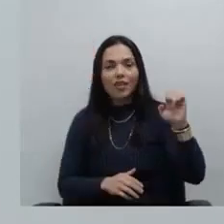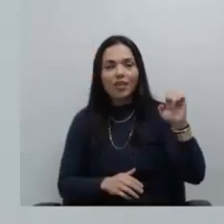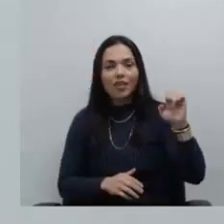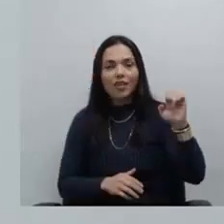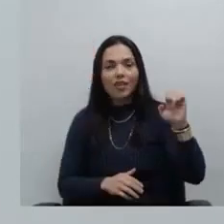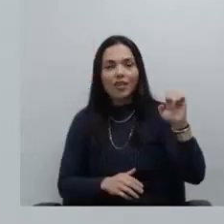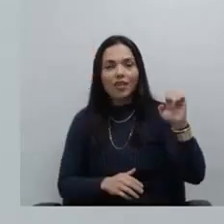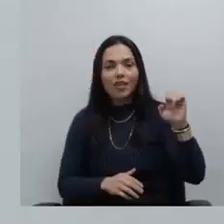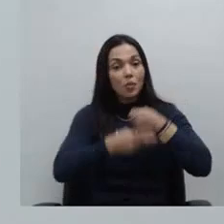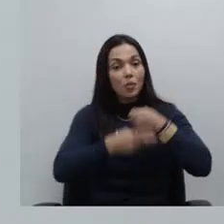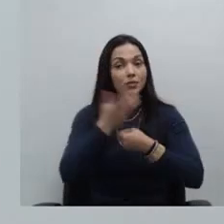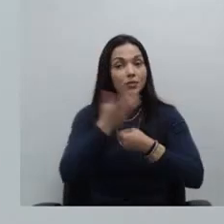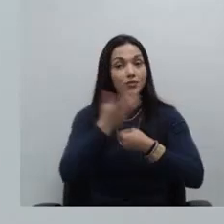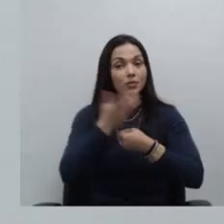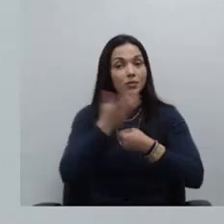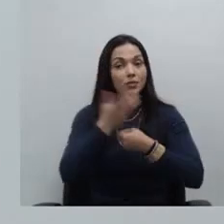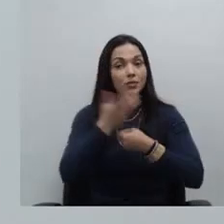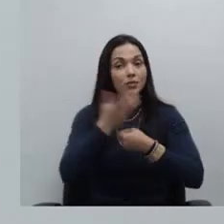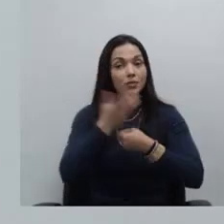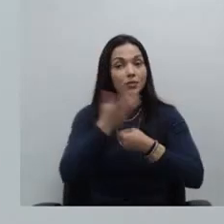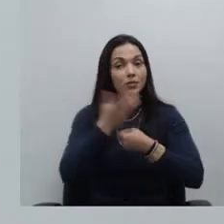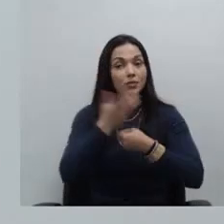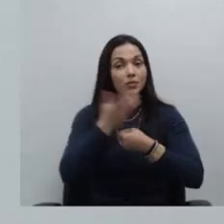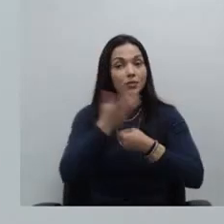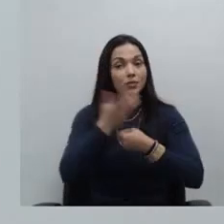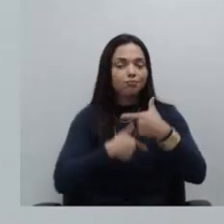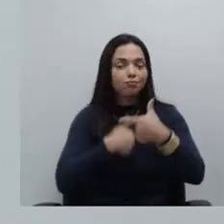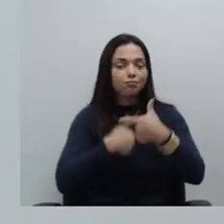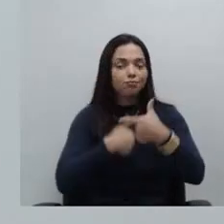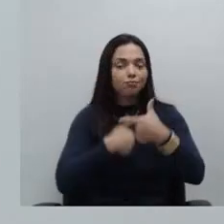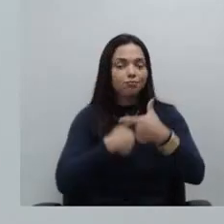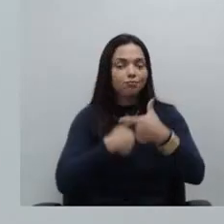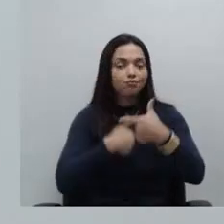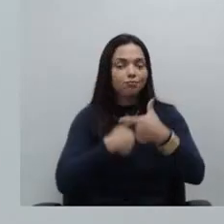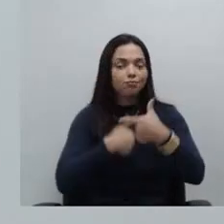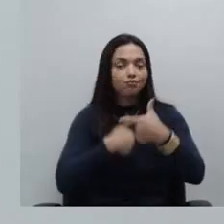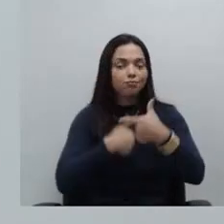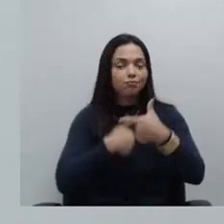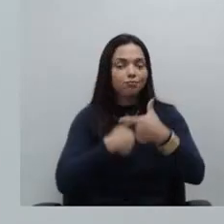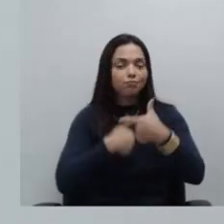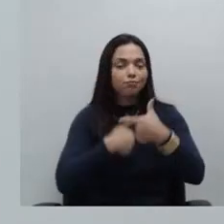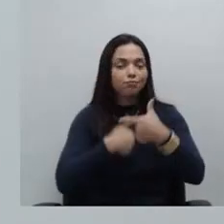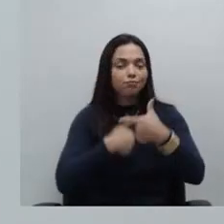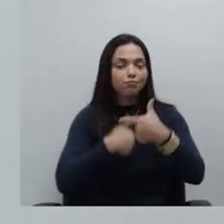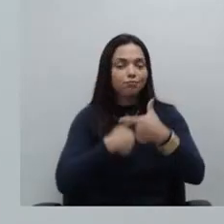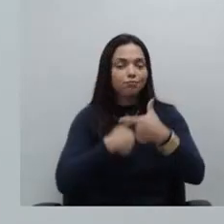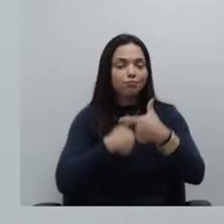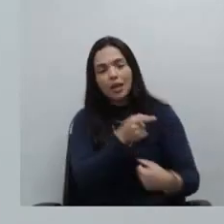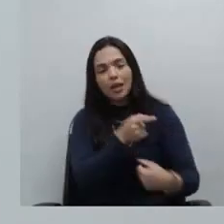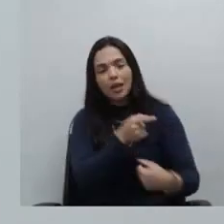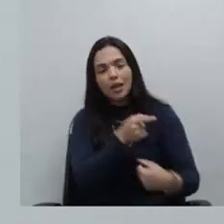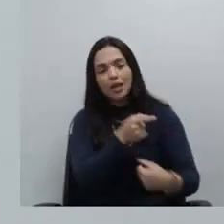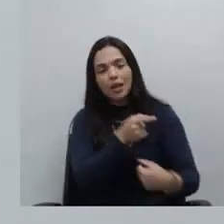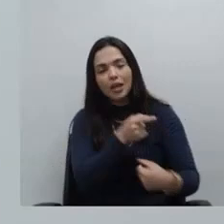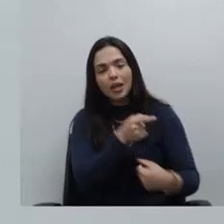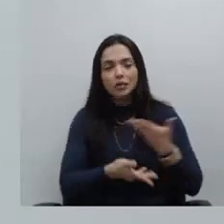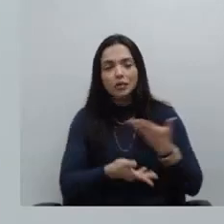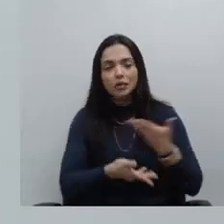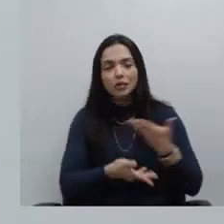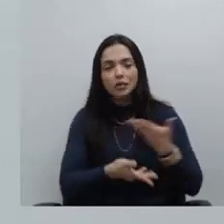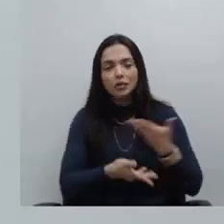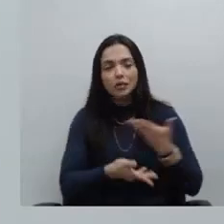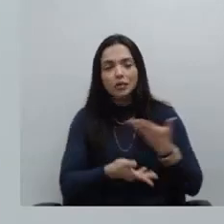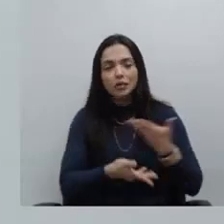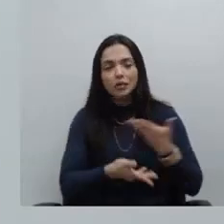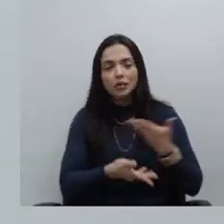bienio pela potente estratégia de articulação política de articulação interna da